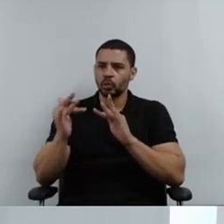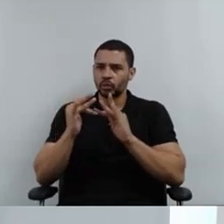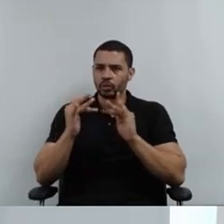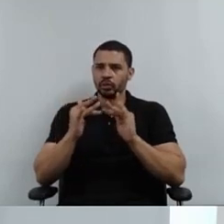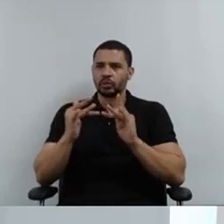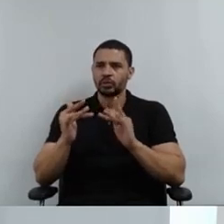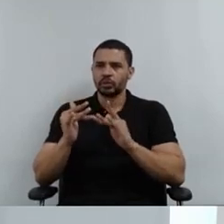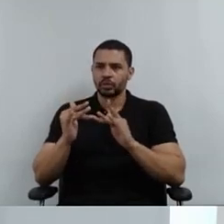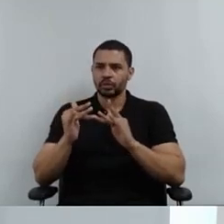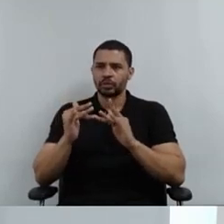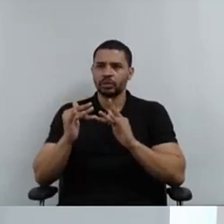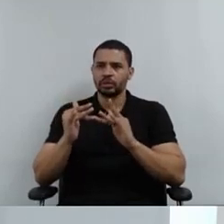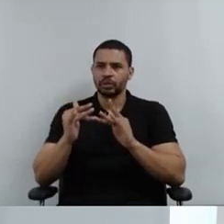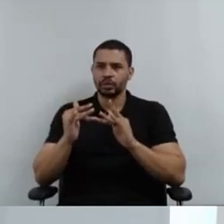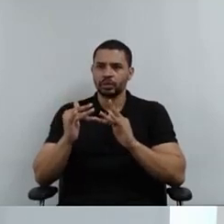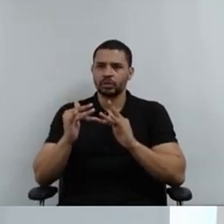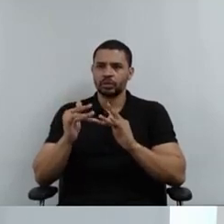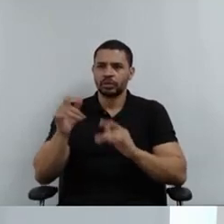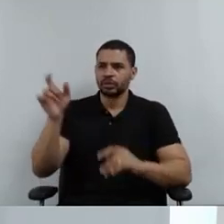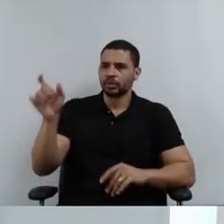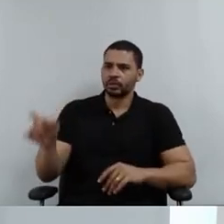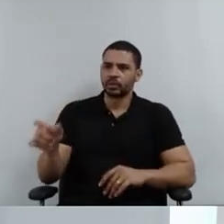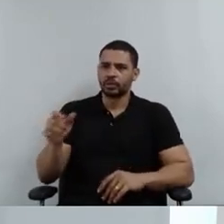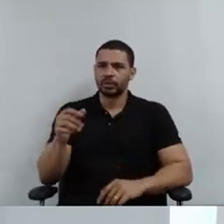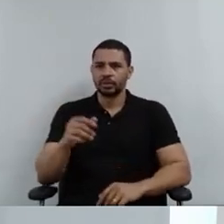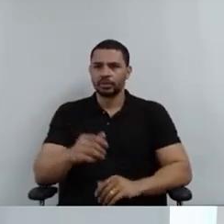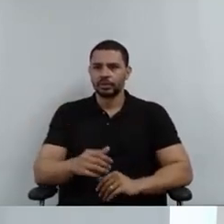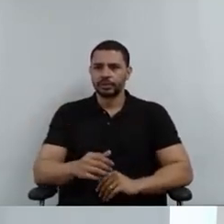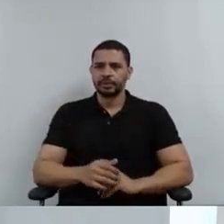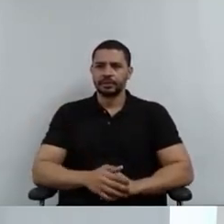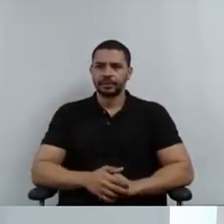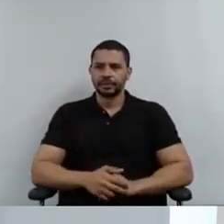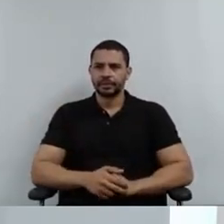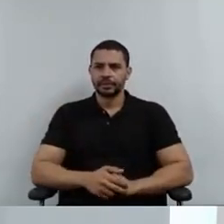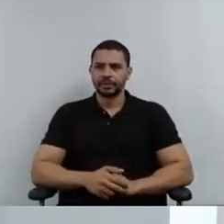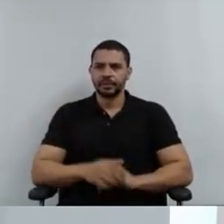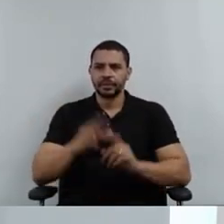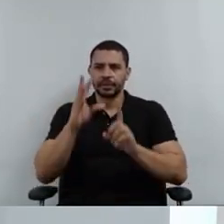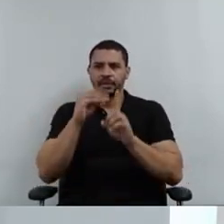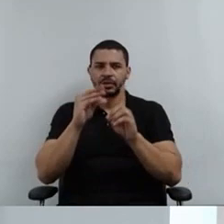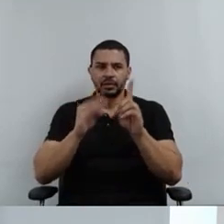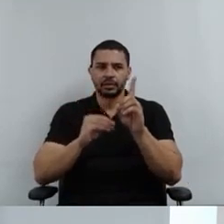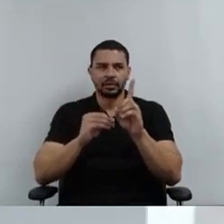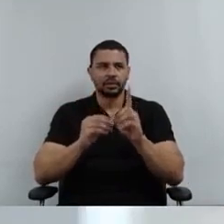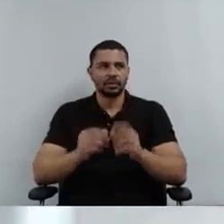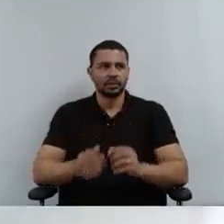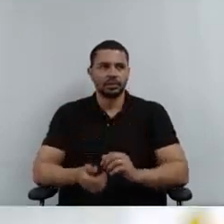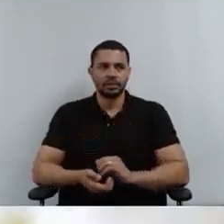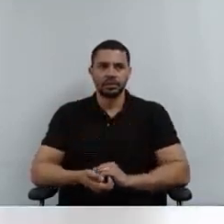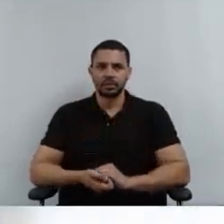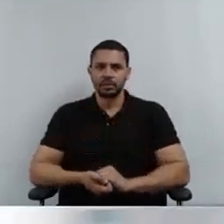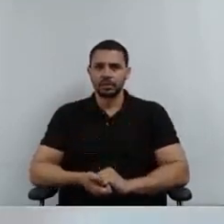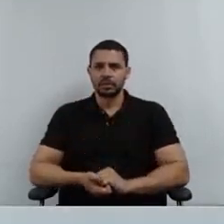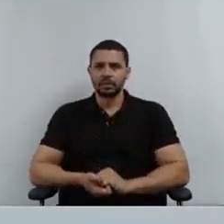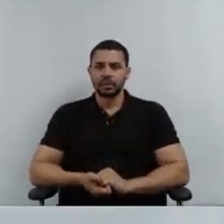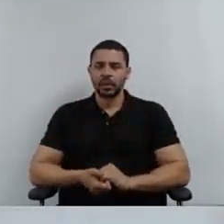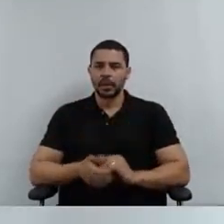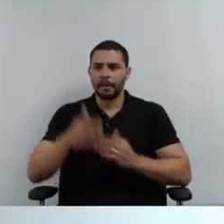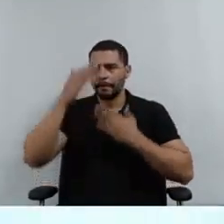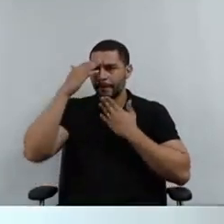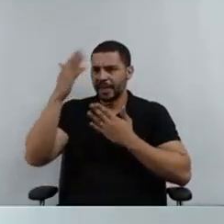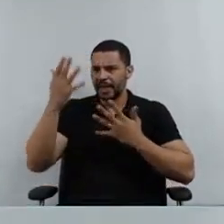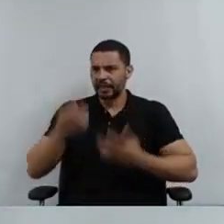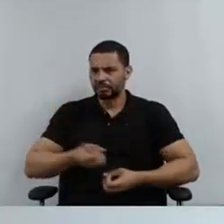com os abusadores. É isso, muito obrigada. Obrigado, Ana Bela. Obrigado, parabéns por compartilhar aqui esse trabalho